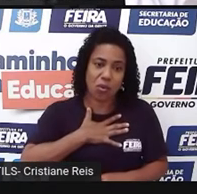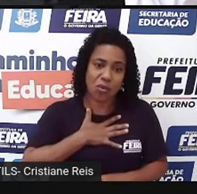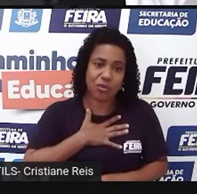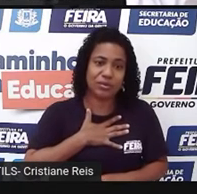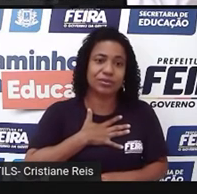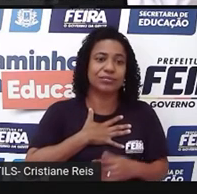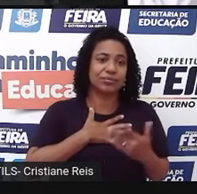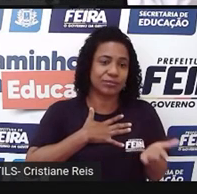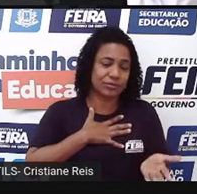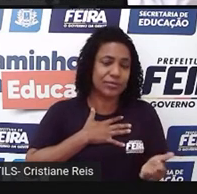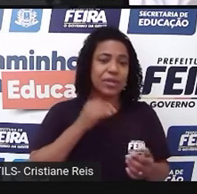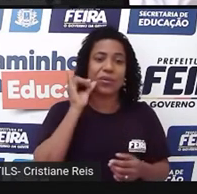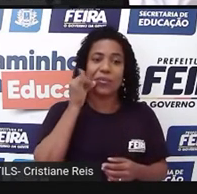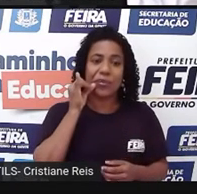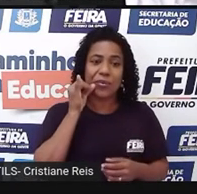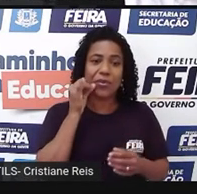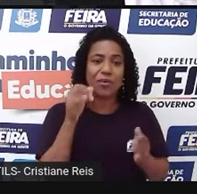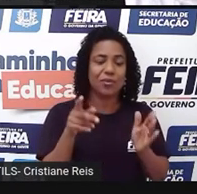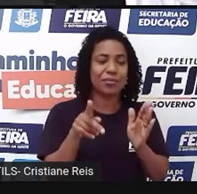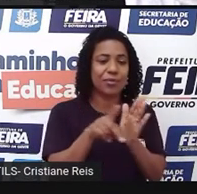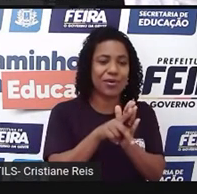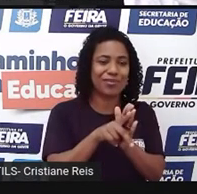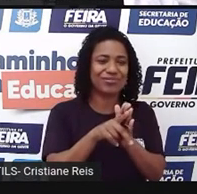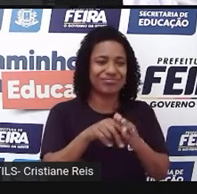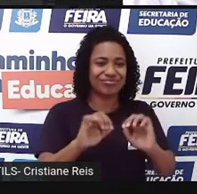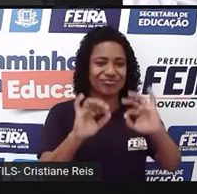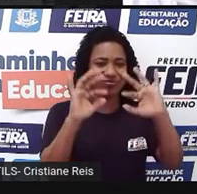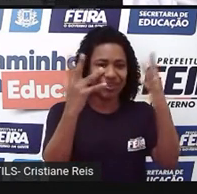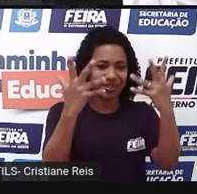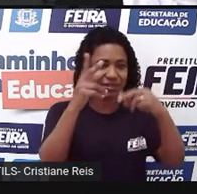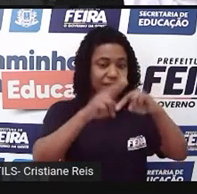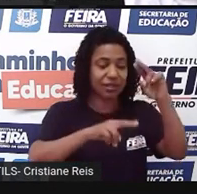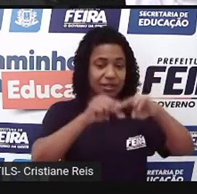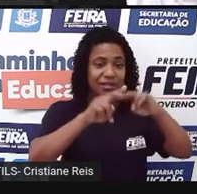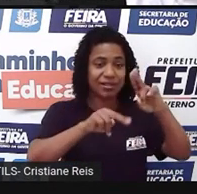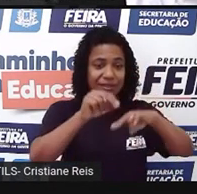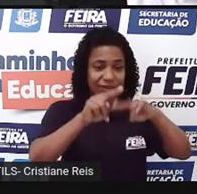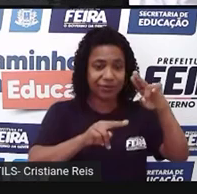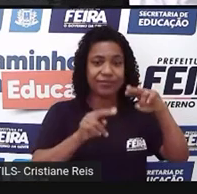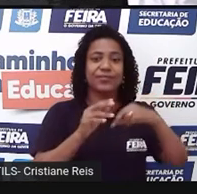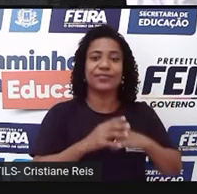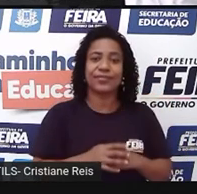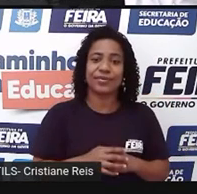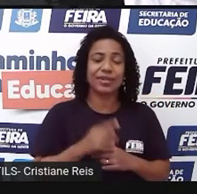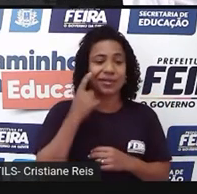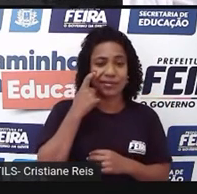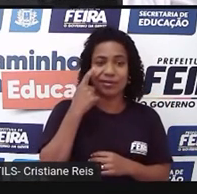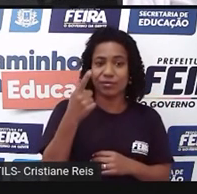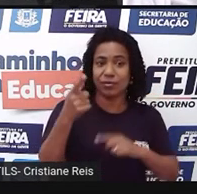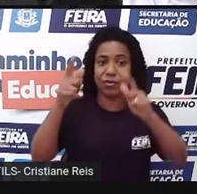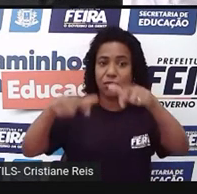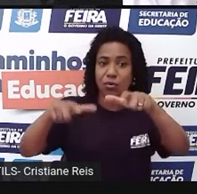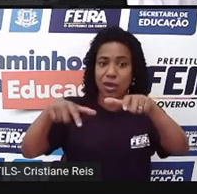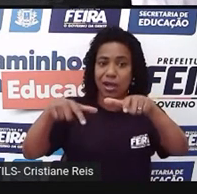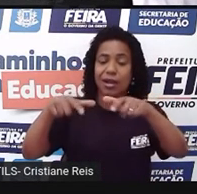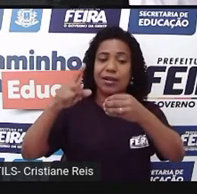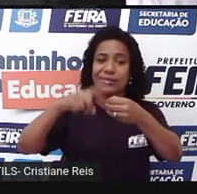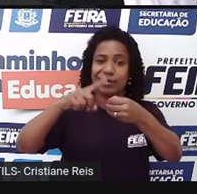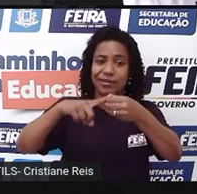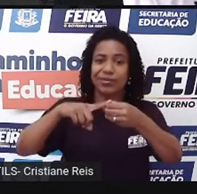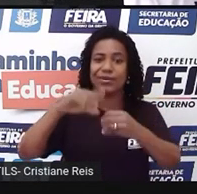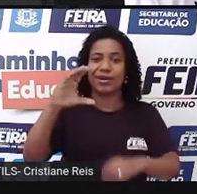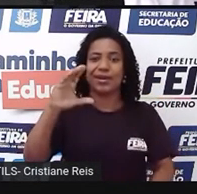licores, que é uma bebida típica do São João e que o mais famoso aqui, né? Próximo da gente vem de cachoeira, né?